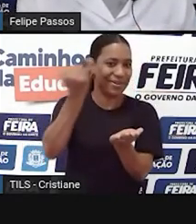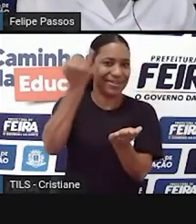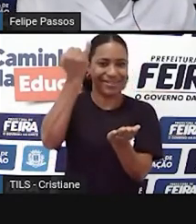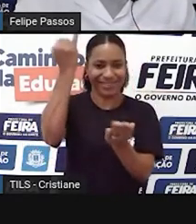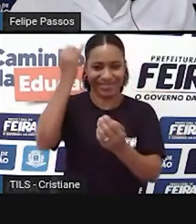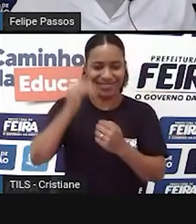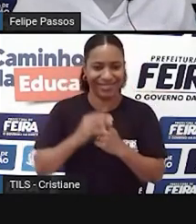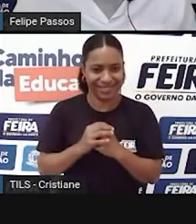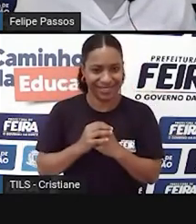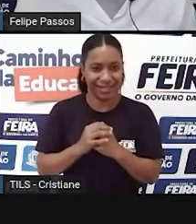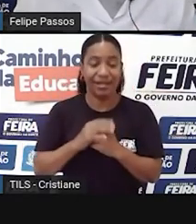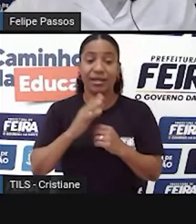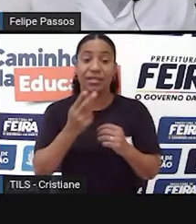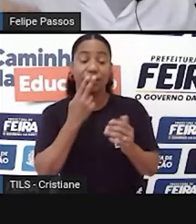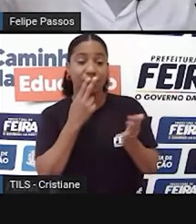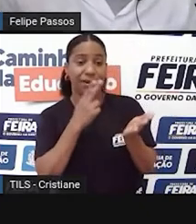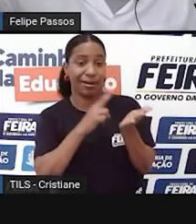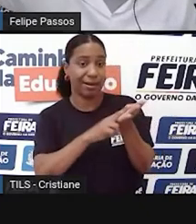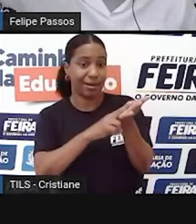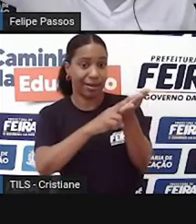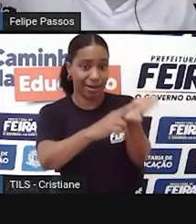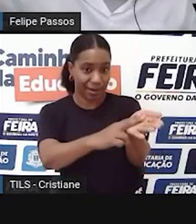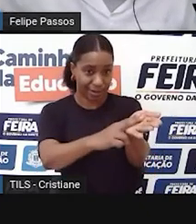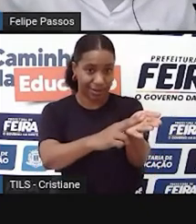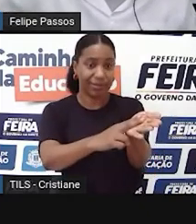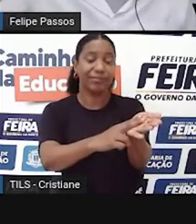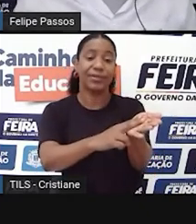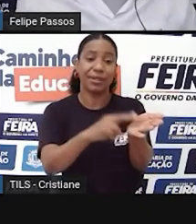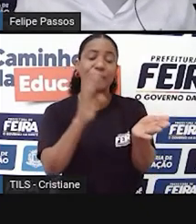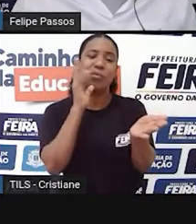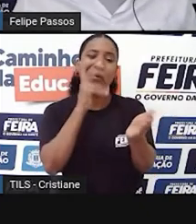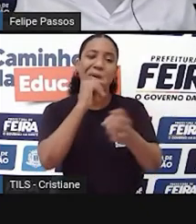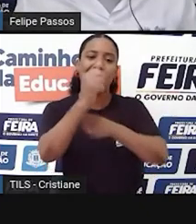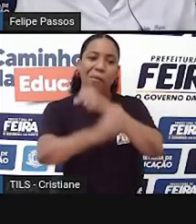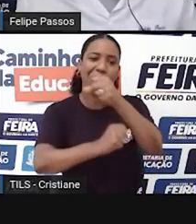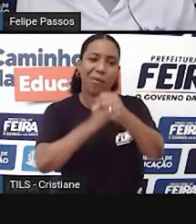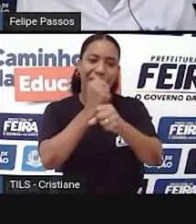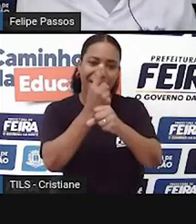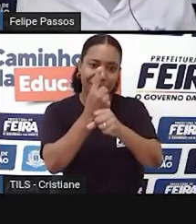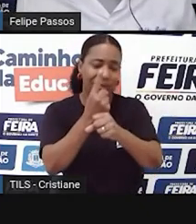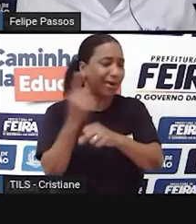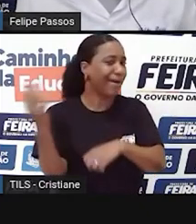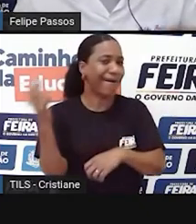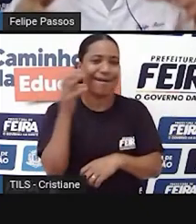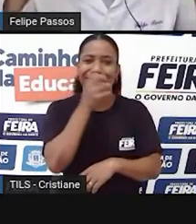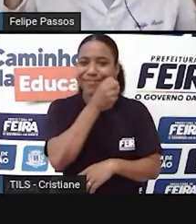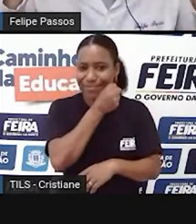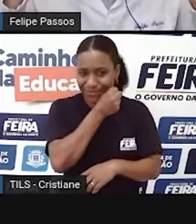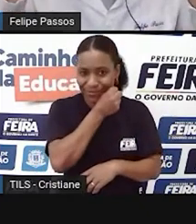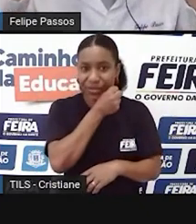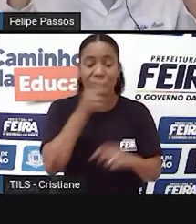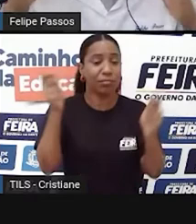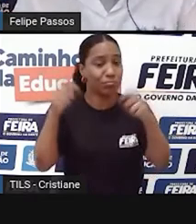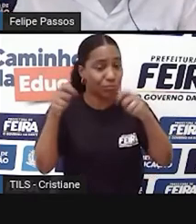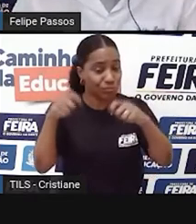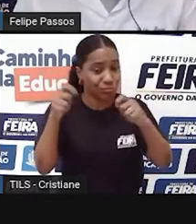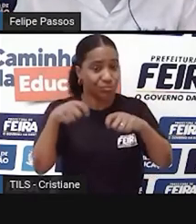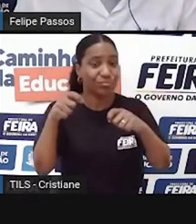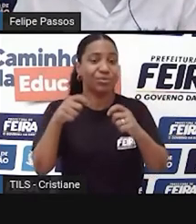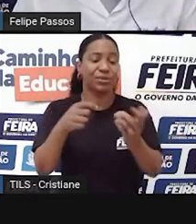você escrevia uma carta ali, para essa carta chegar daqui a um ano no seu destinatário, agora a imprensa, ela podia pegar uma informação,